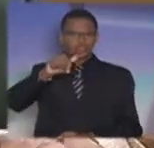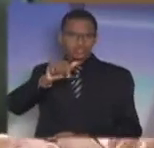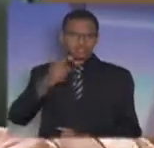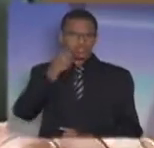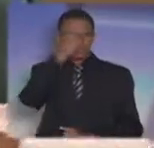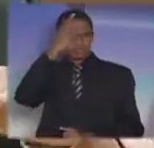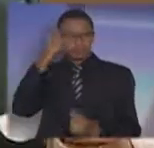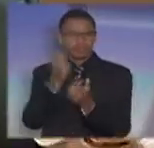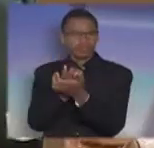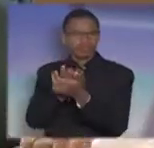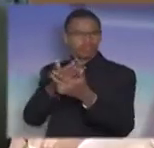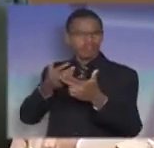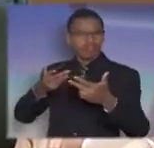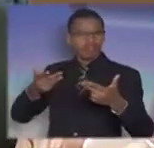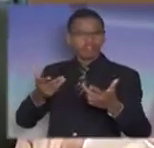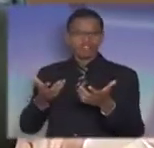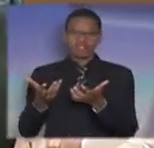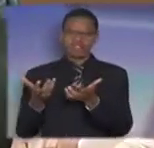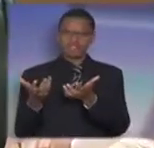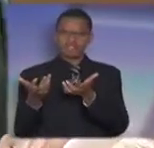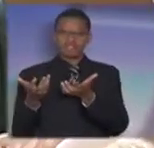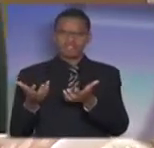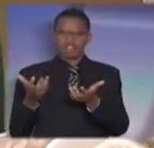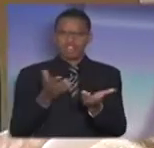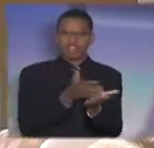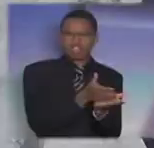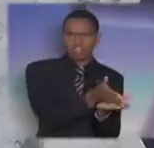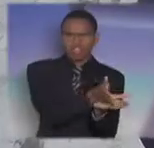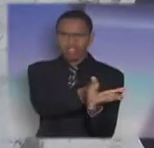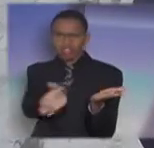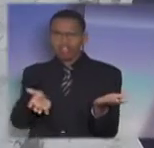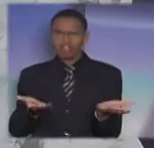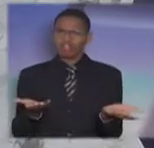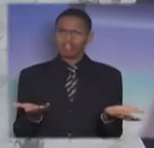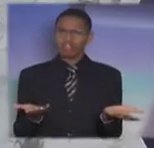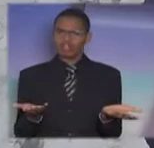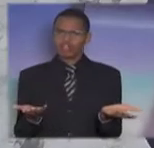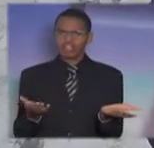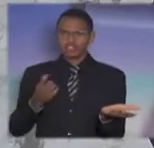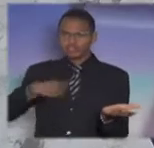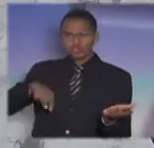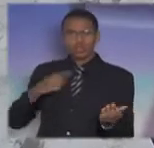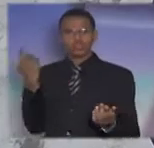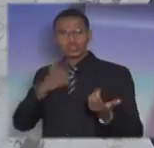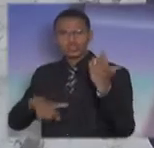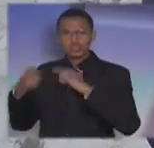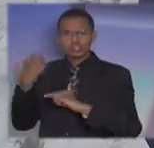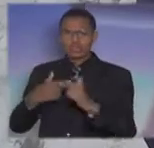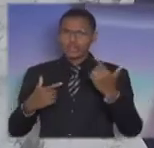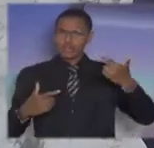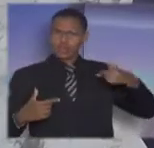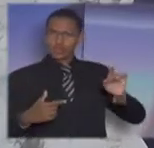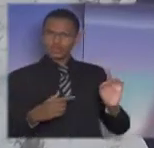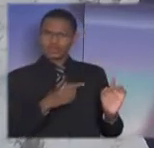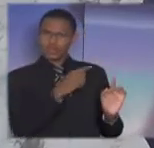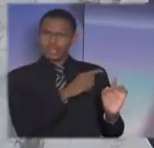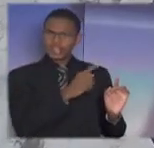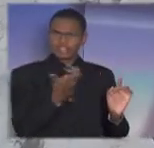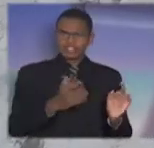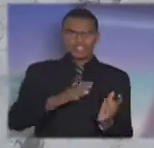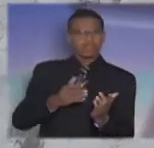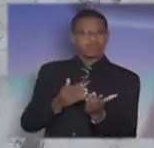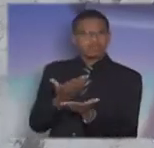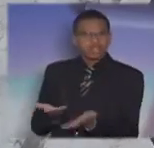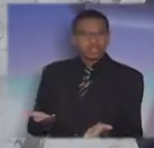procuram desvirtuar o que a gente conquista com tanta dificuldade, que é realmente a